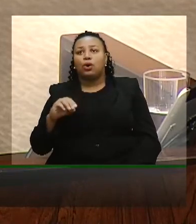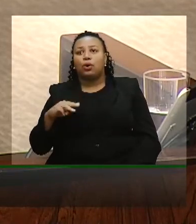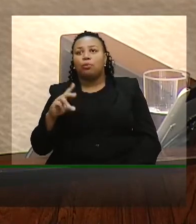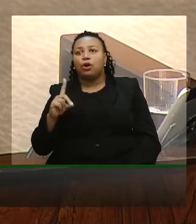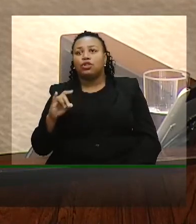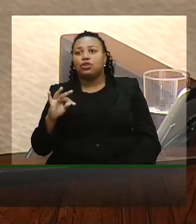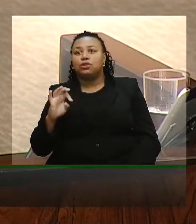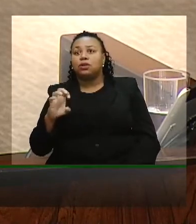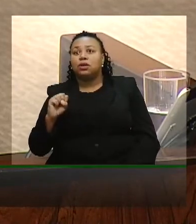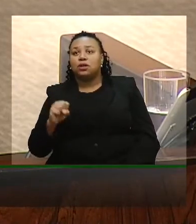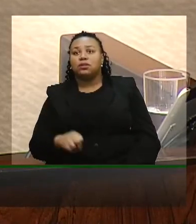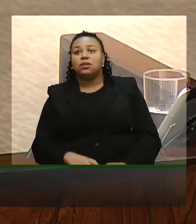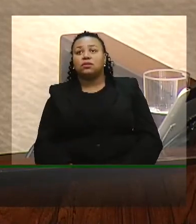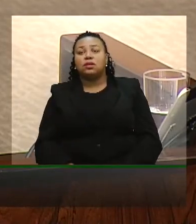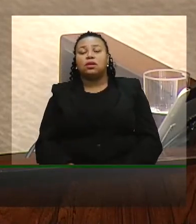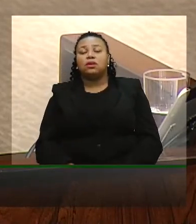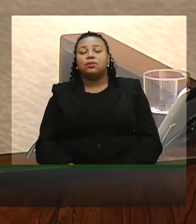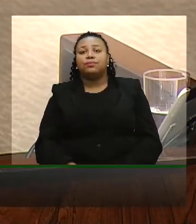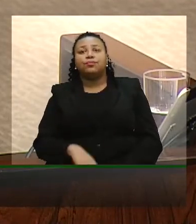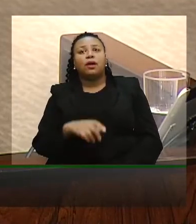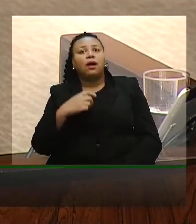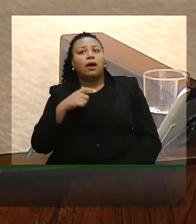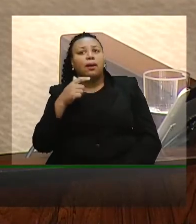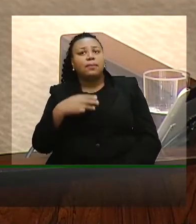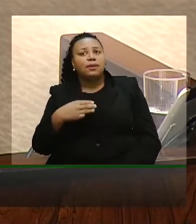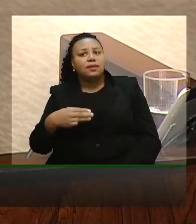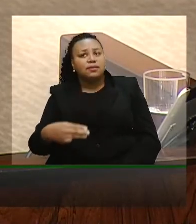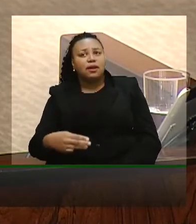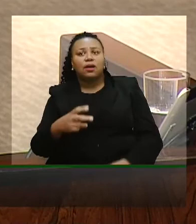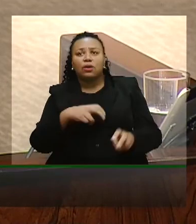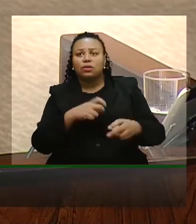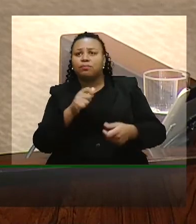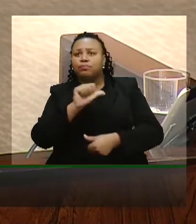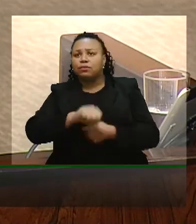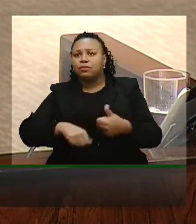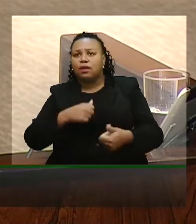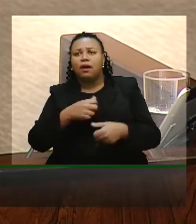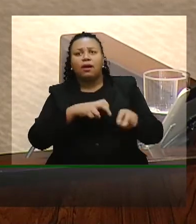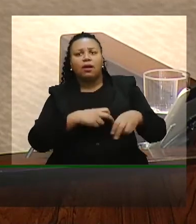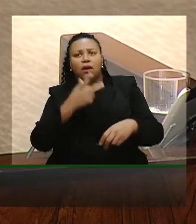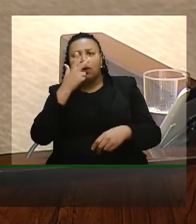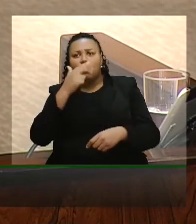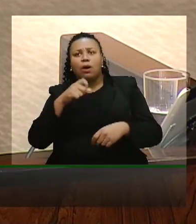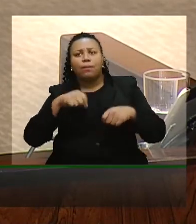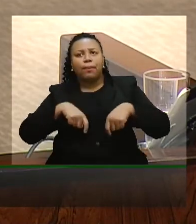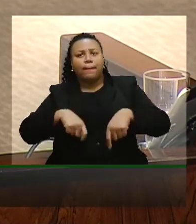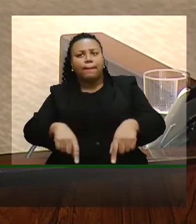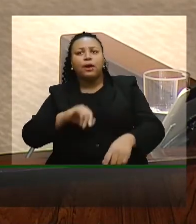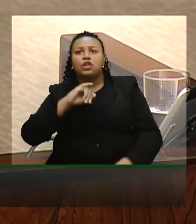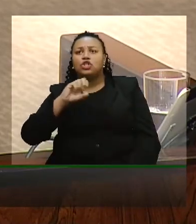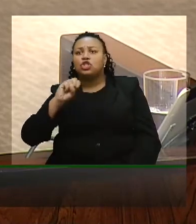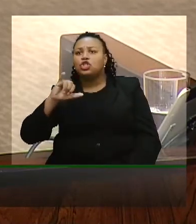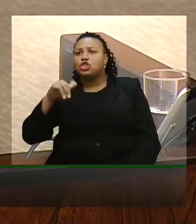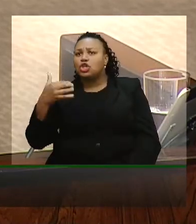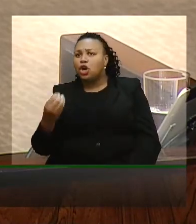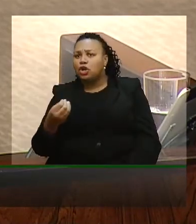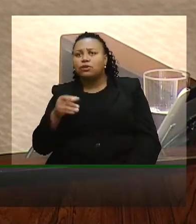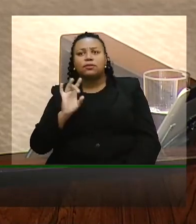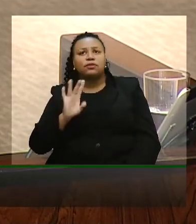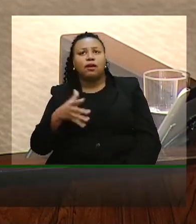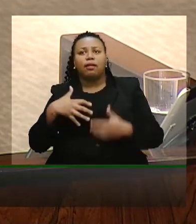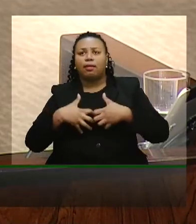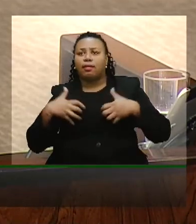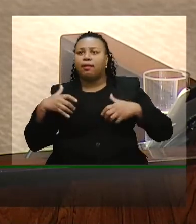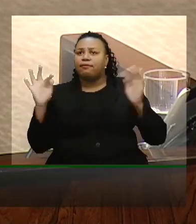a nossa a nossa ministra da agricultura se pudesse transformar a agricultura brasileira numa grande lavoura de soja eu acho que para ela ela estaria muito